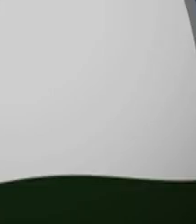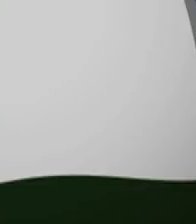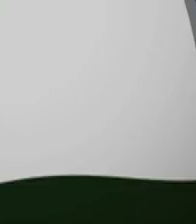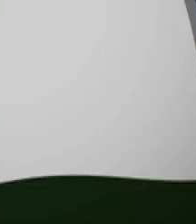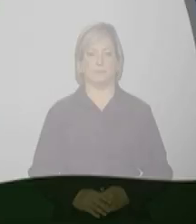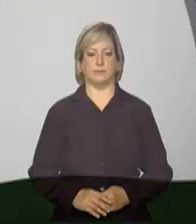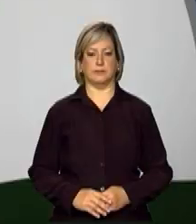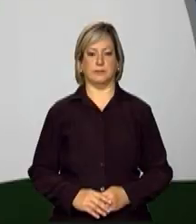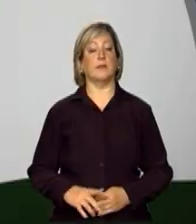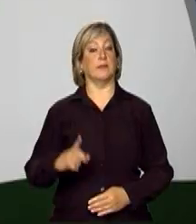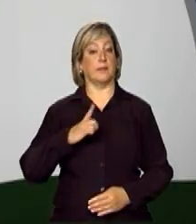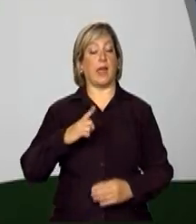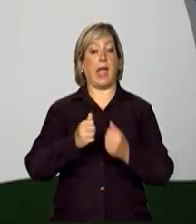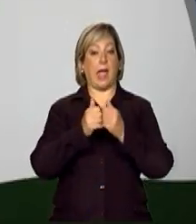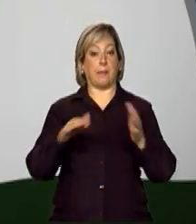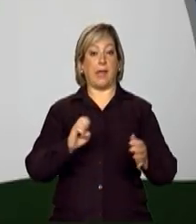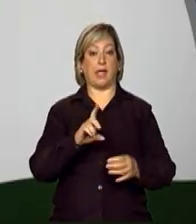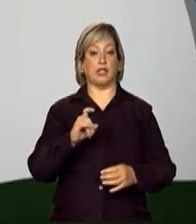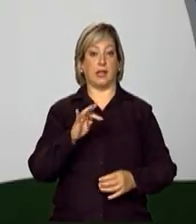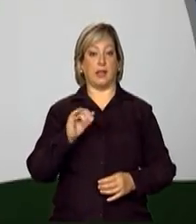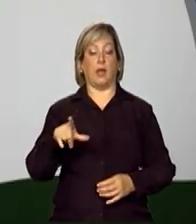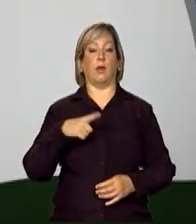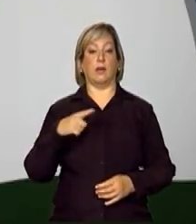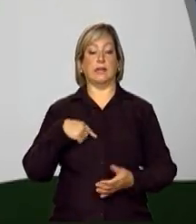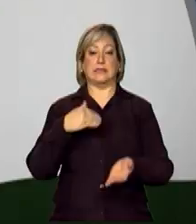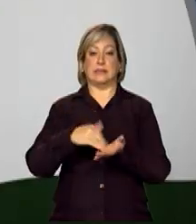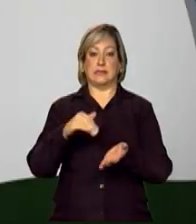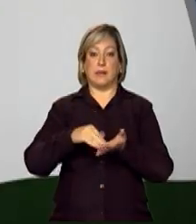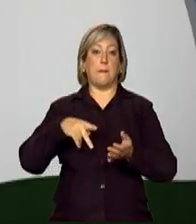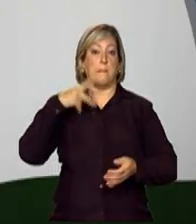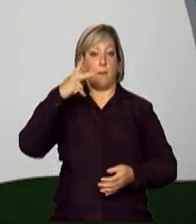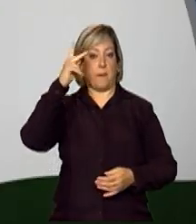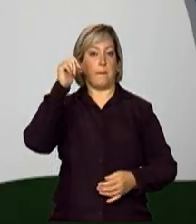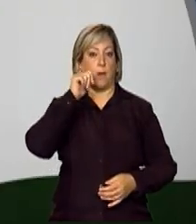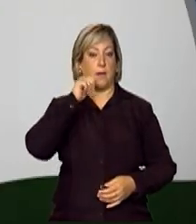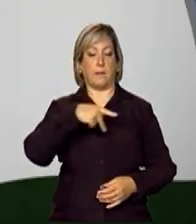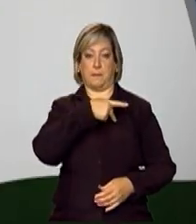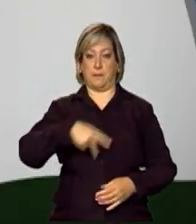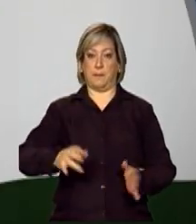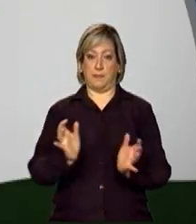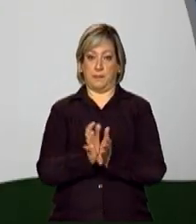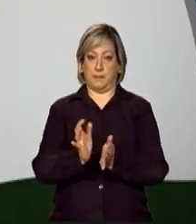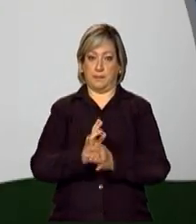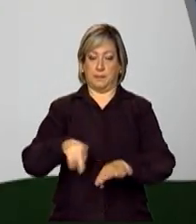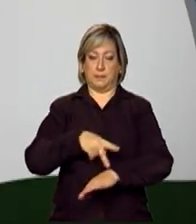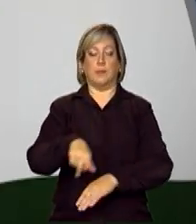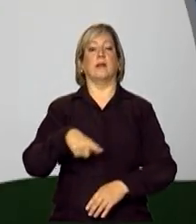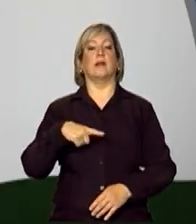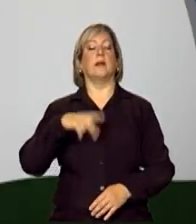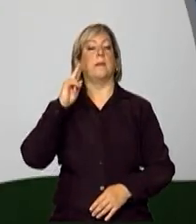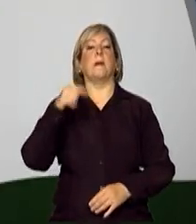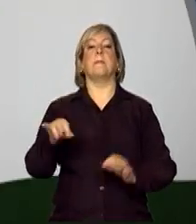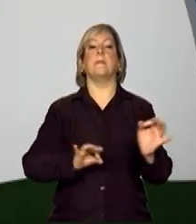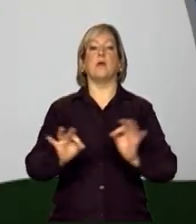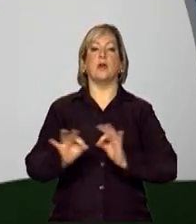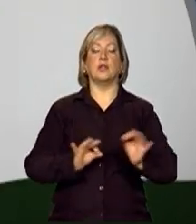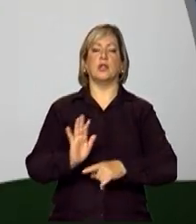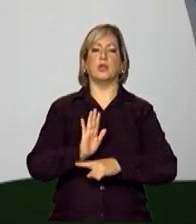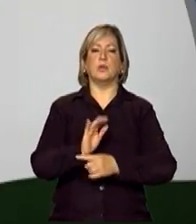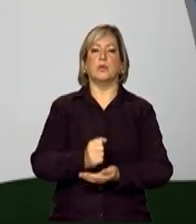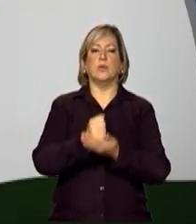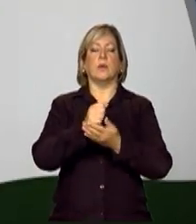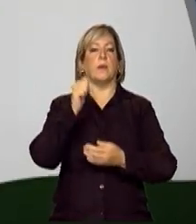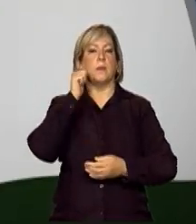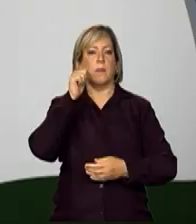Estão abertos editais da Secretaria de Políticas para as Mulheres da Presidência da República para projetos que promovam a